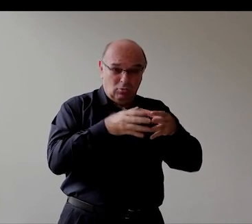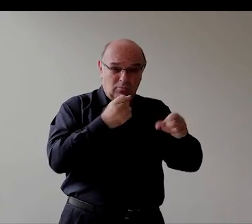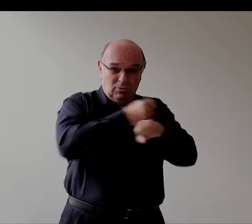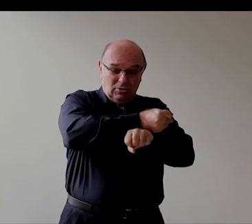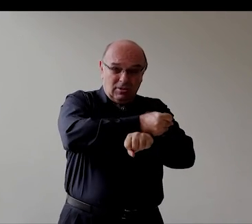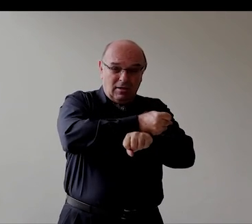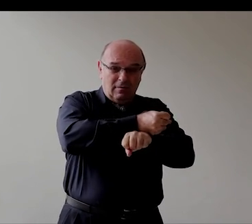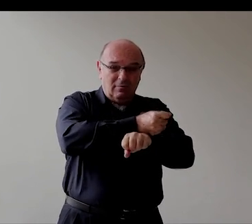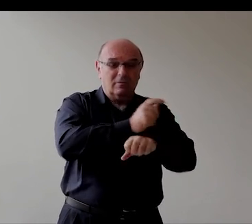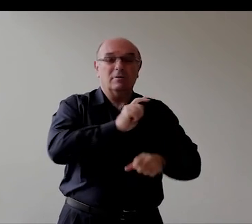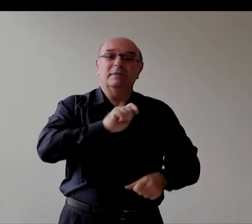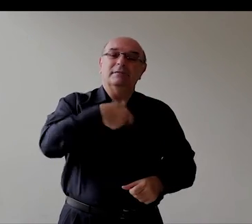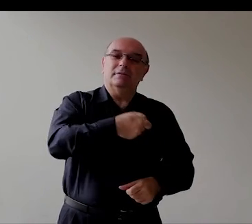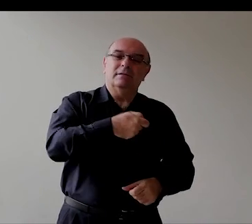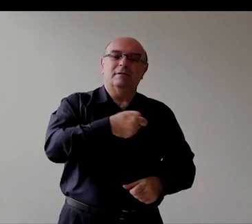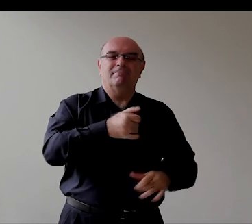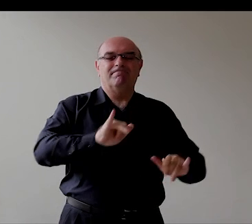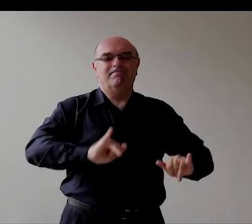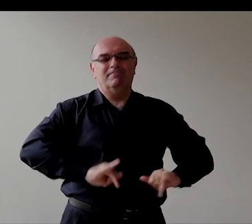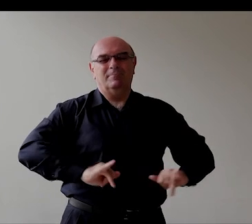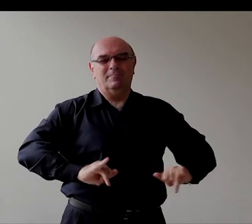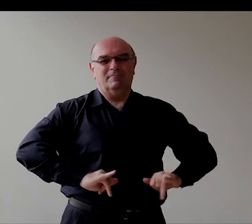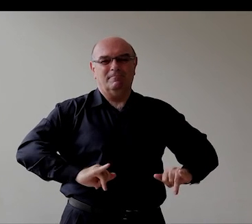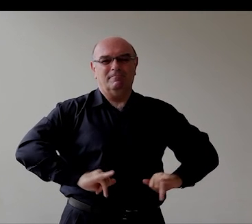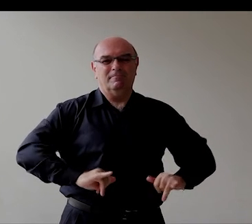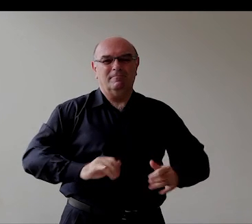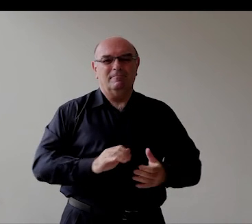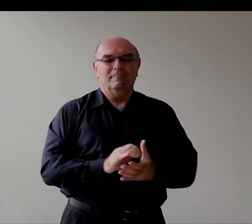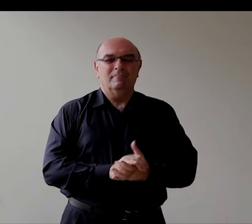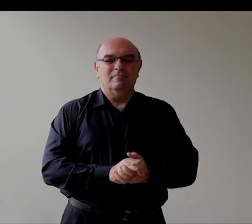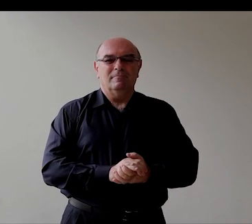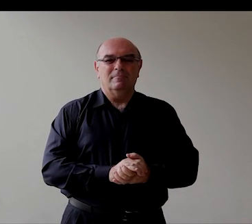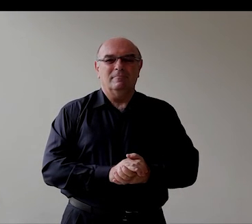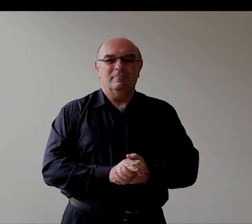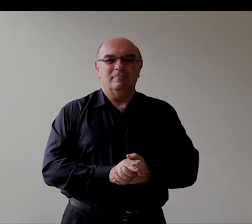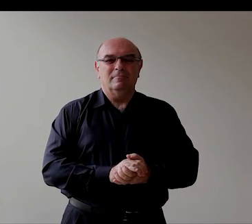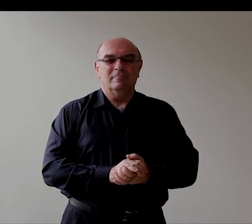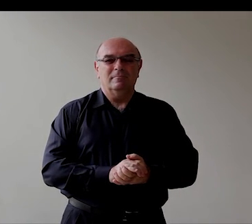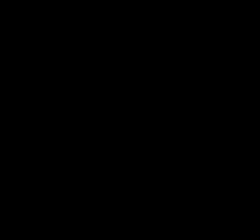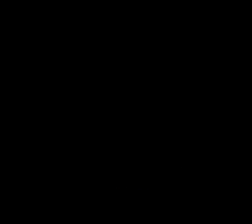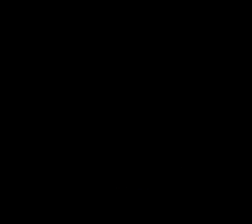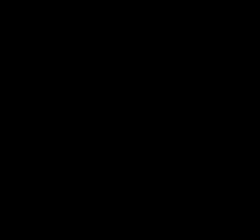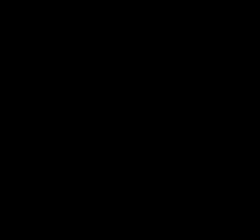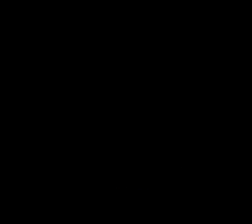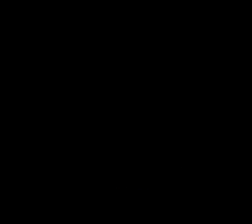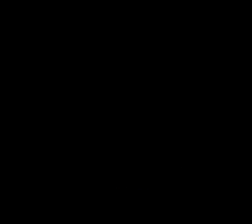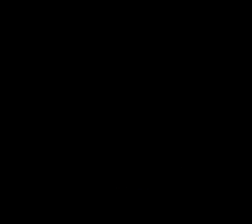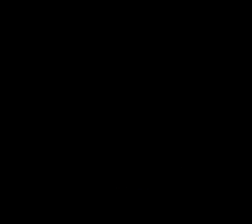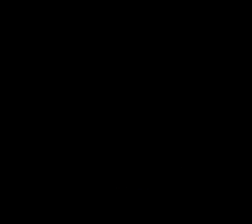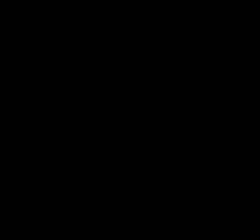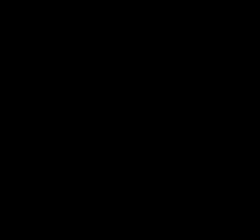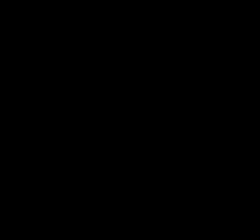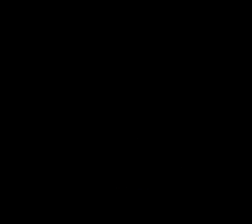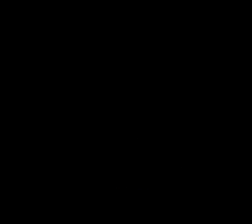Mas para nós É símbolo de sofrimento Tchau Tchau Tchau Tchau